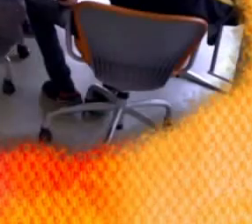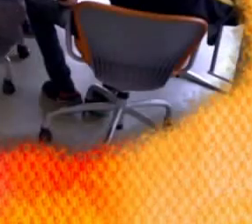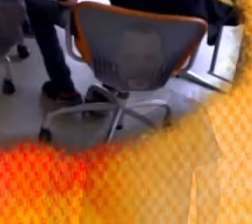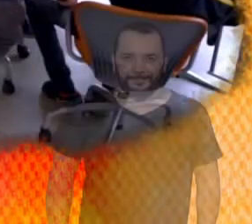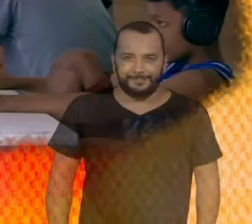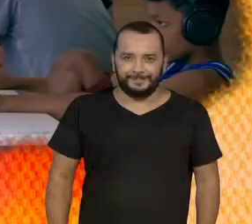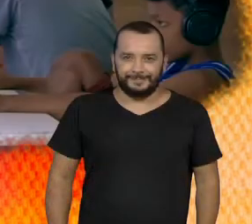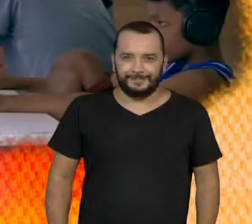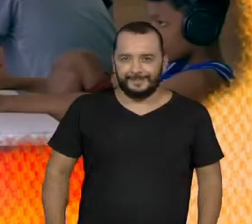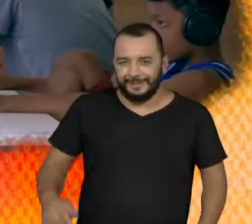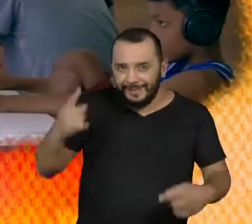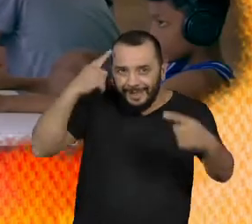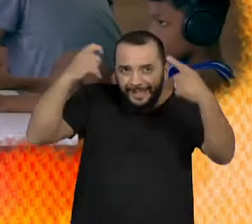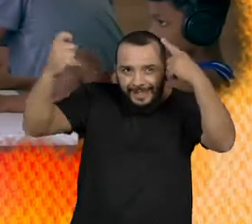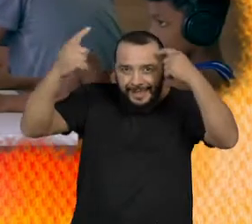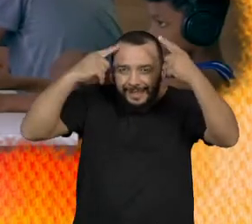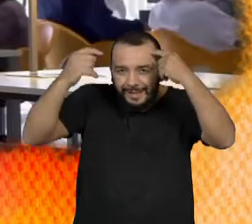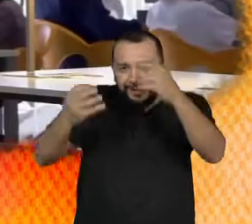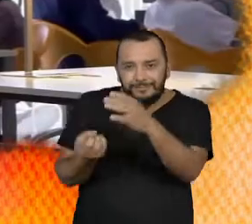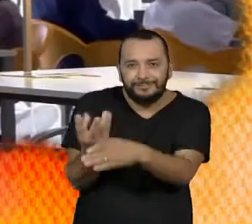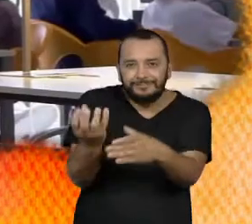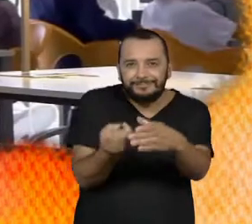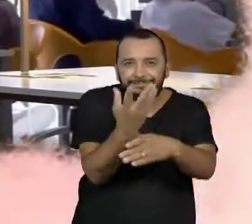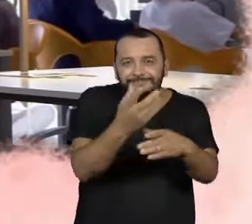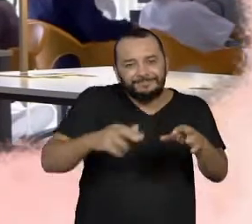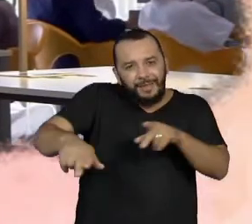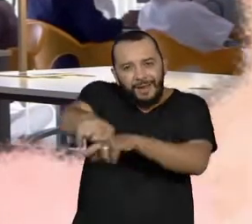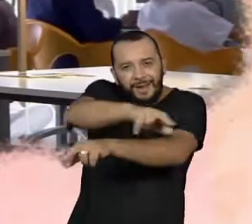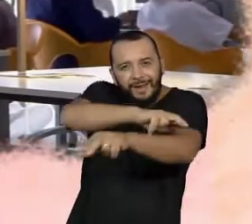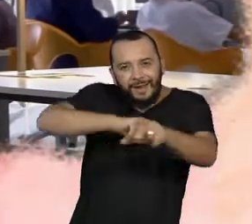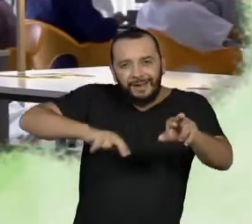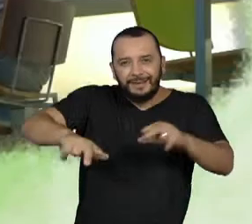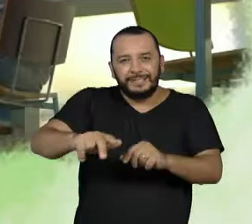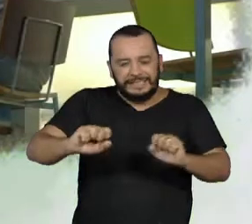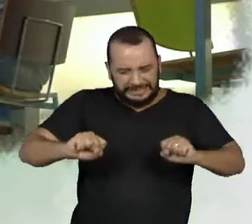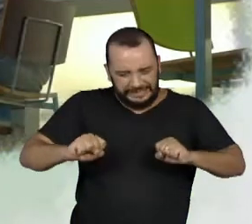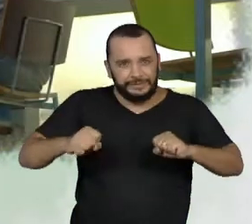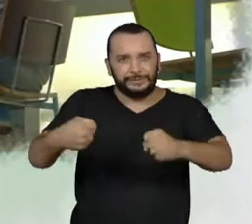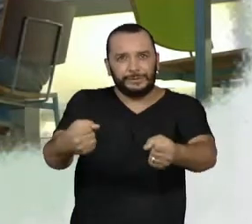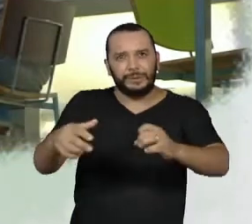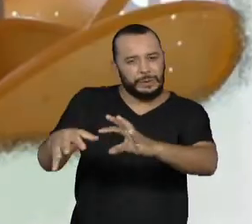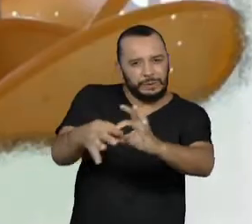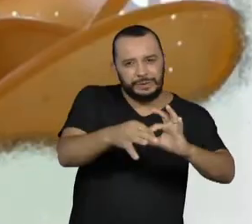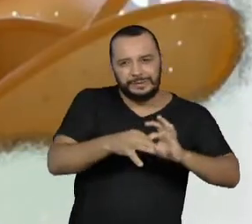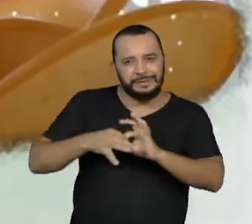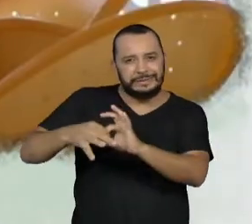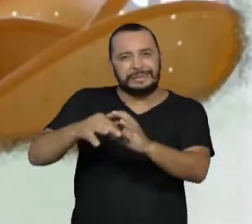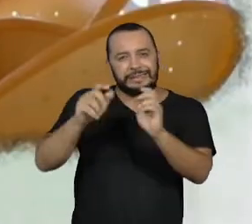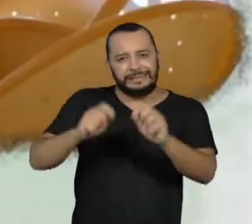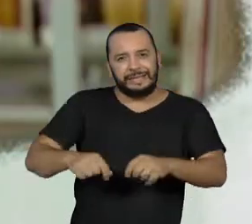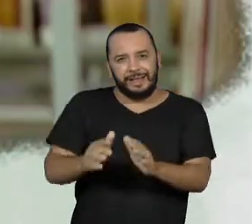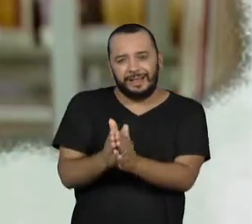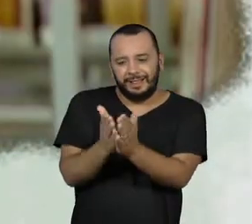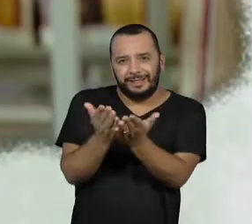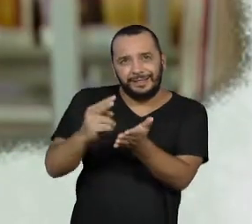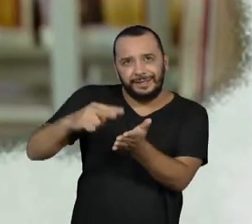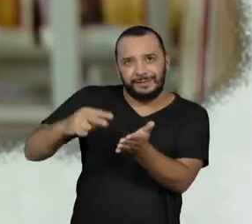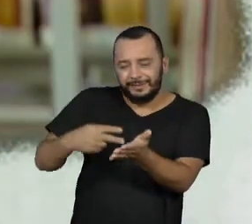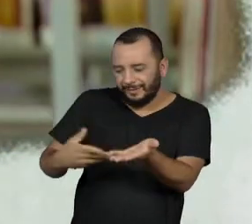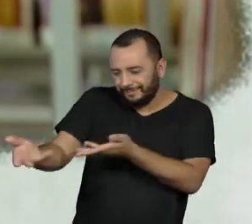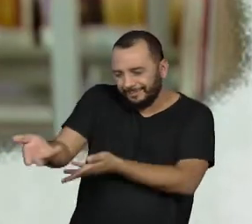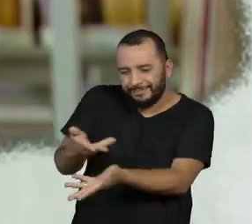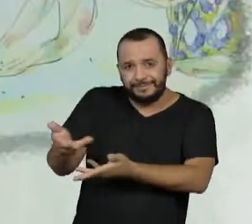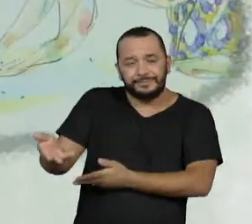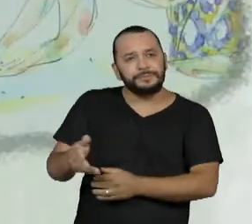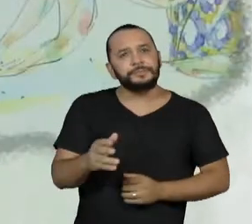Criar, inventar, diversificar. Unir esforços para compartilhar a leitura. Muita coisa para as